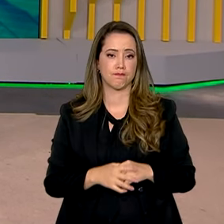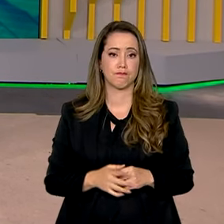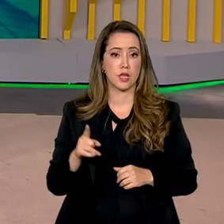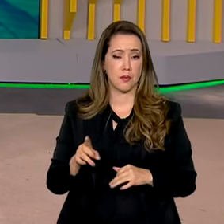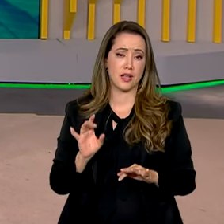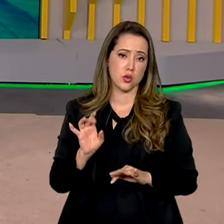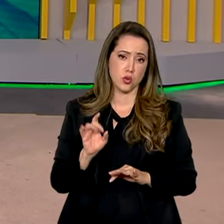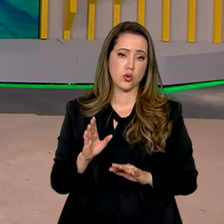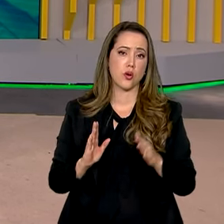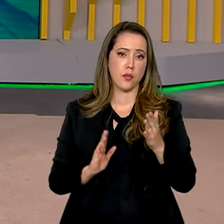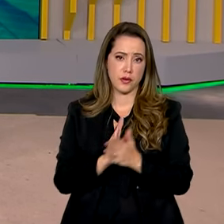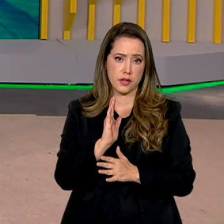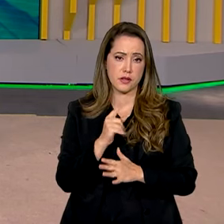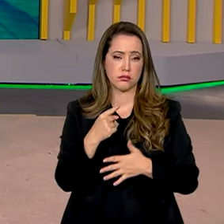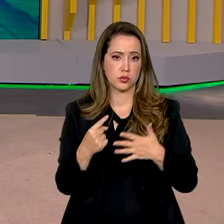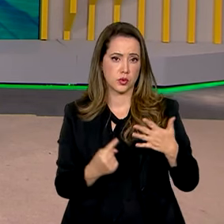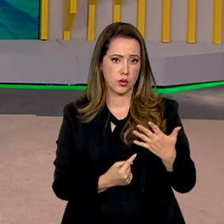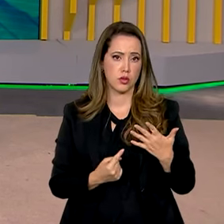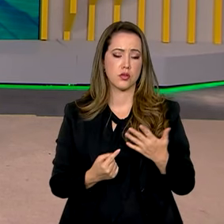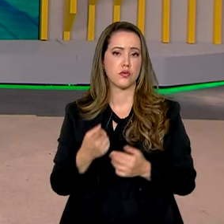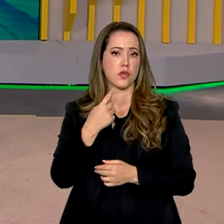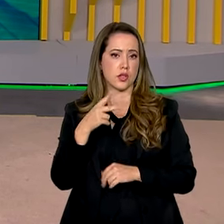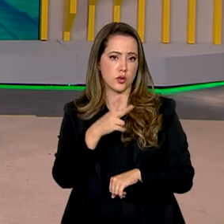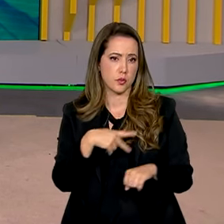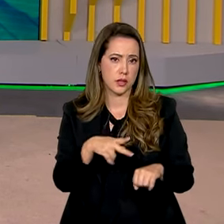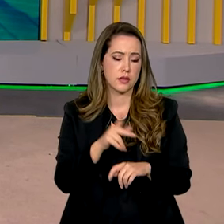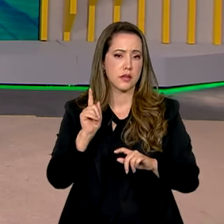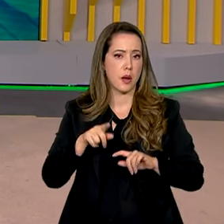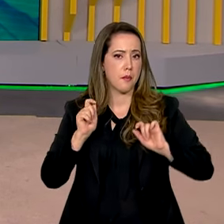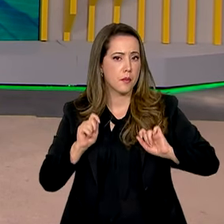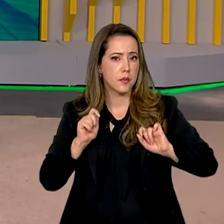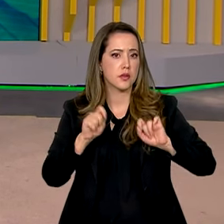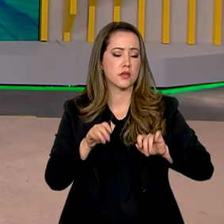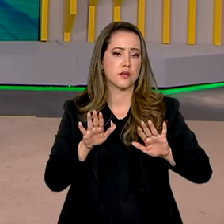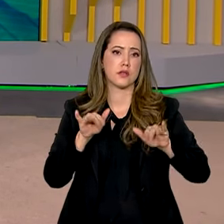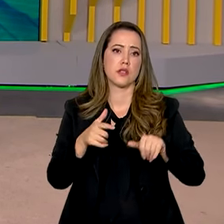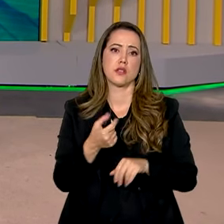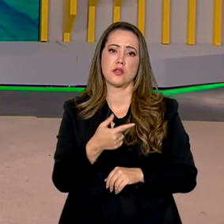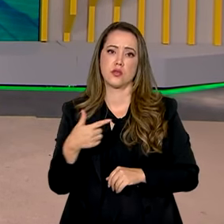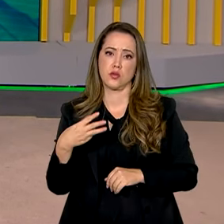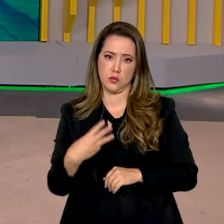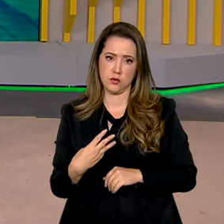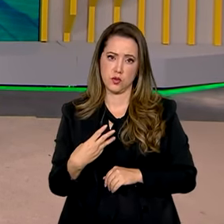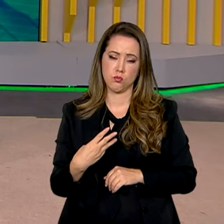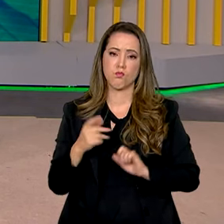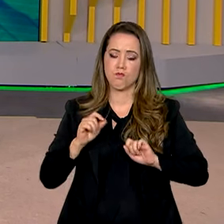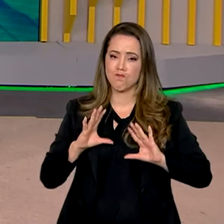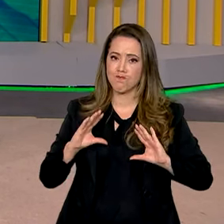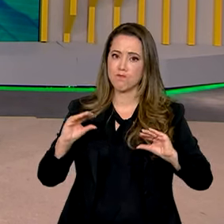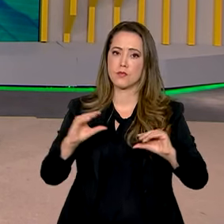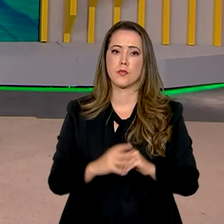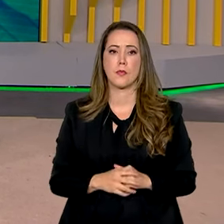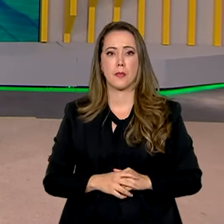Para ele, somente com a aprovação de medidas de interesse do país, será possível terminar 2023 de forma confortável.